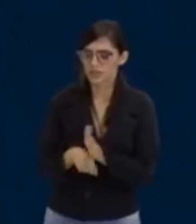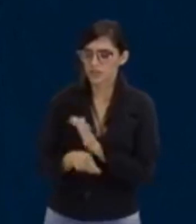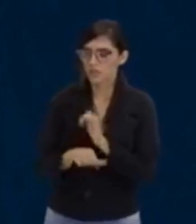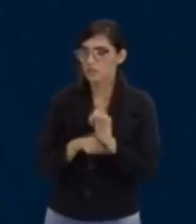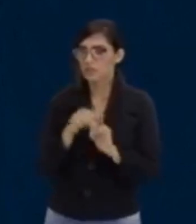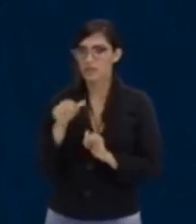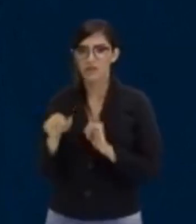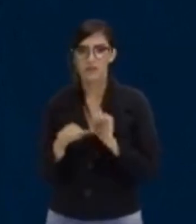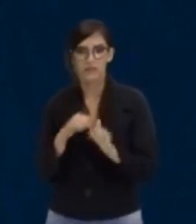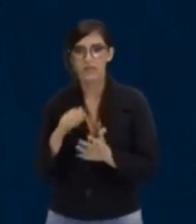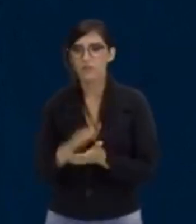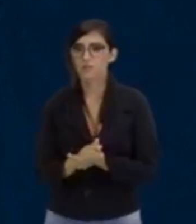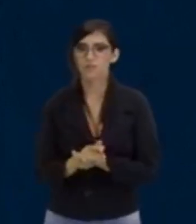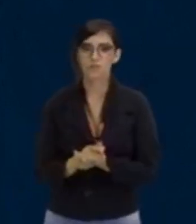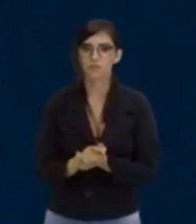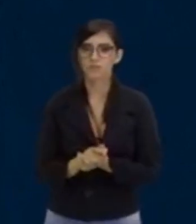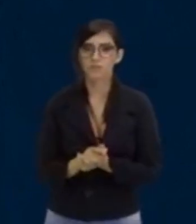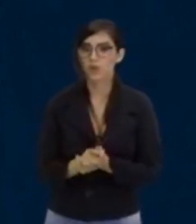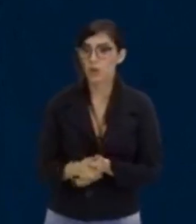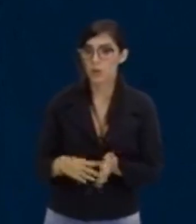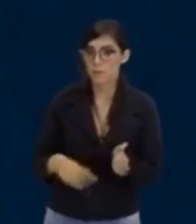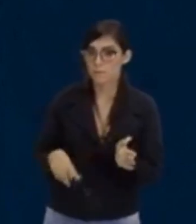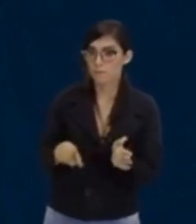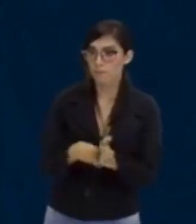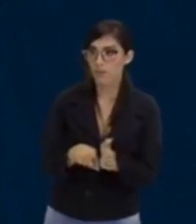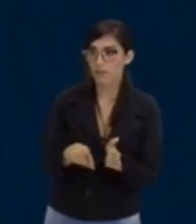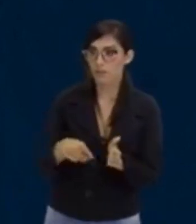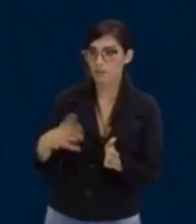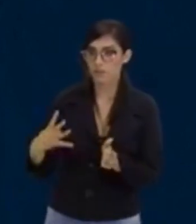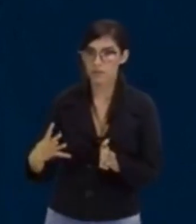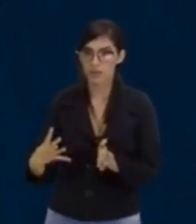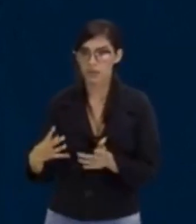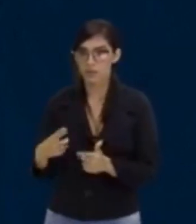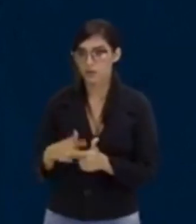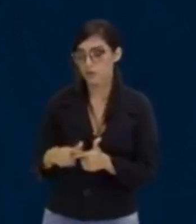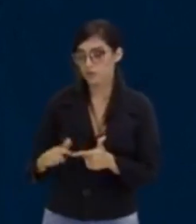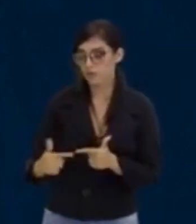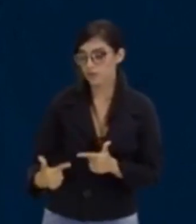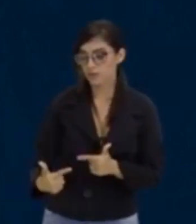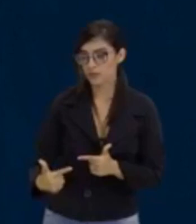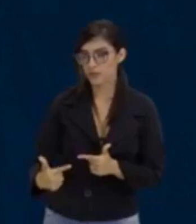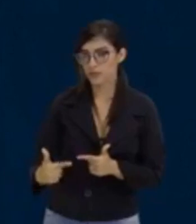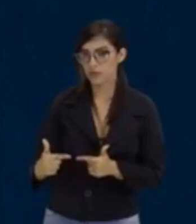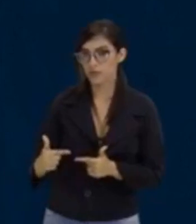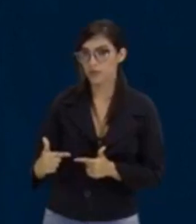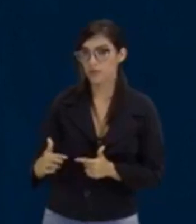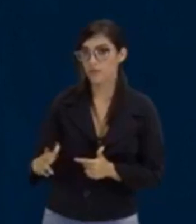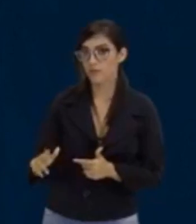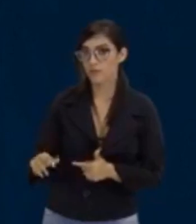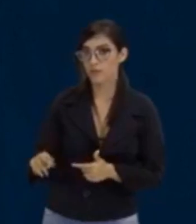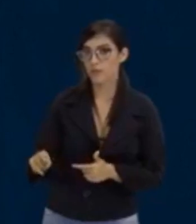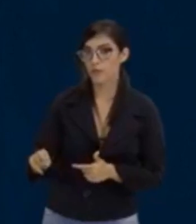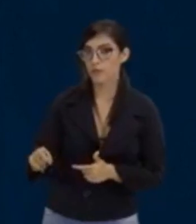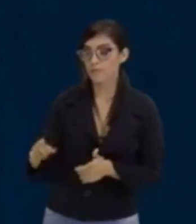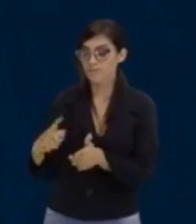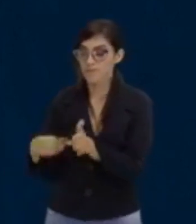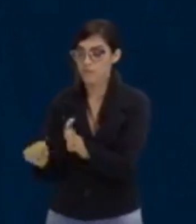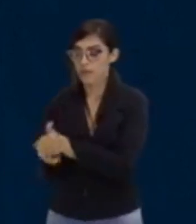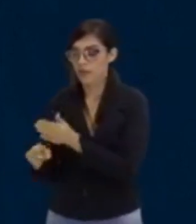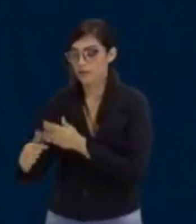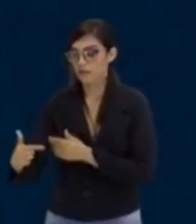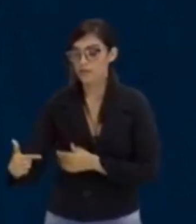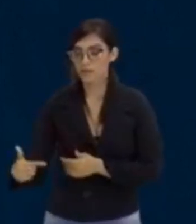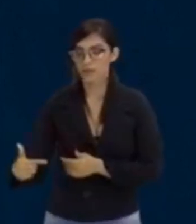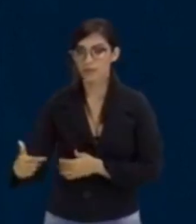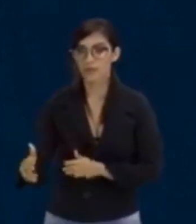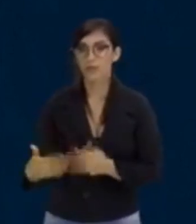Menos 4 menos zero continua sendo menos 4 sobre 2, que também vai dar, ó, menos 2. É aquilo